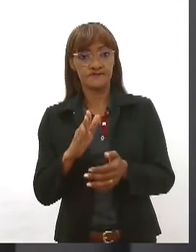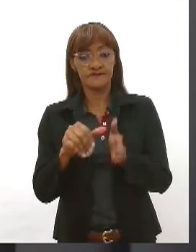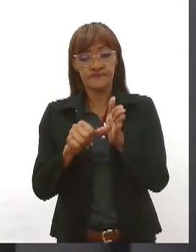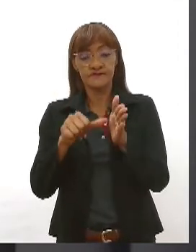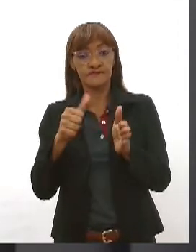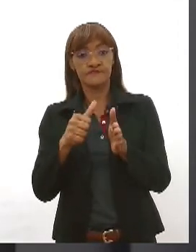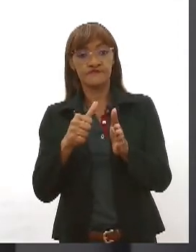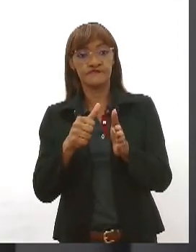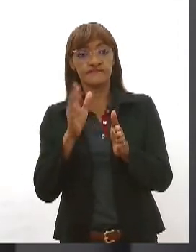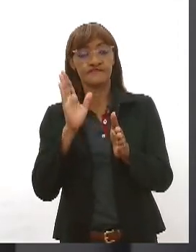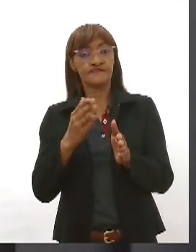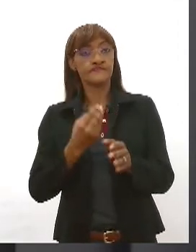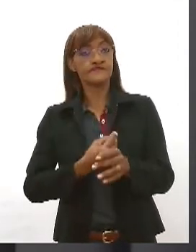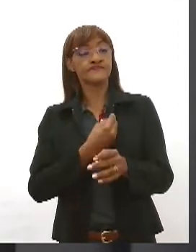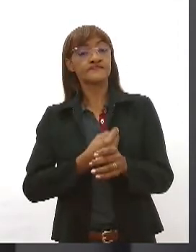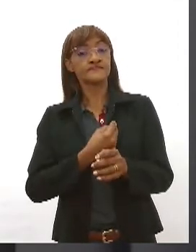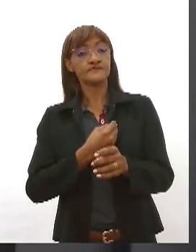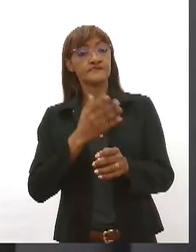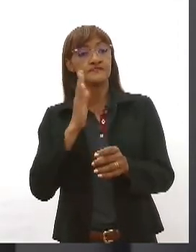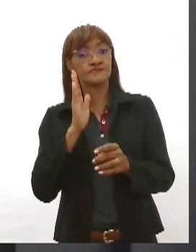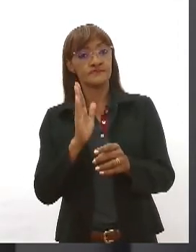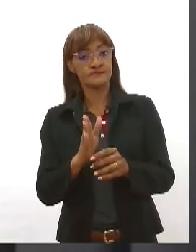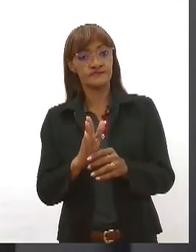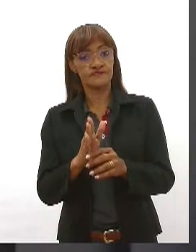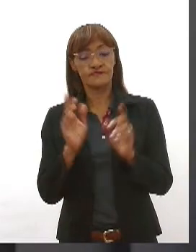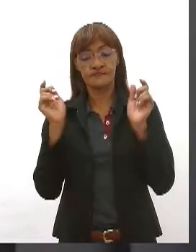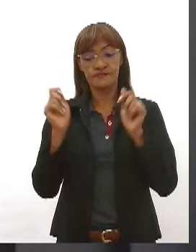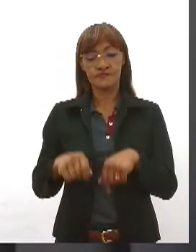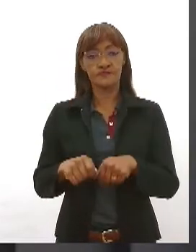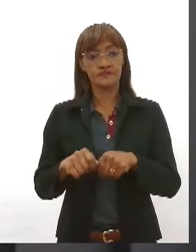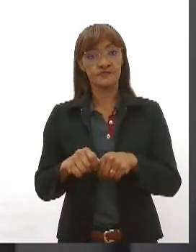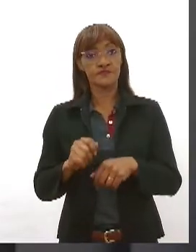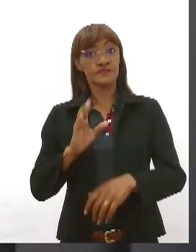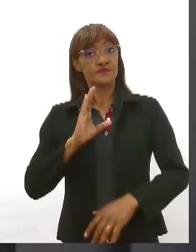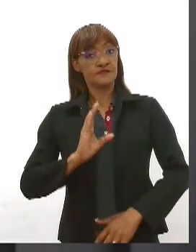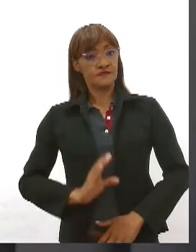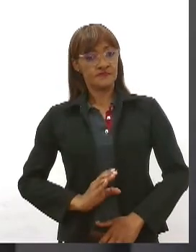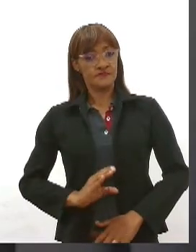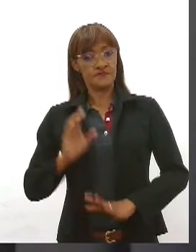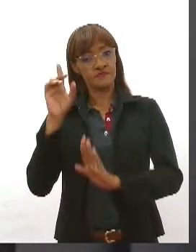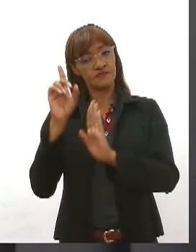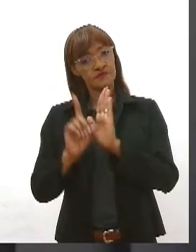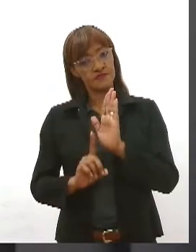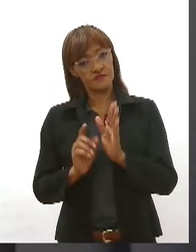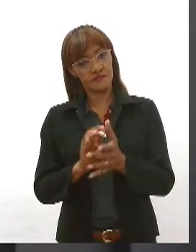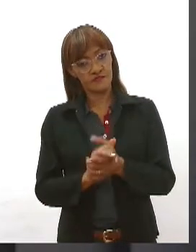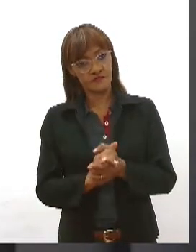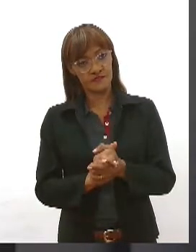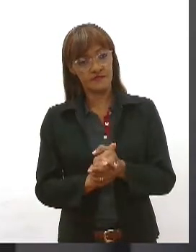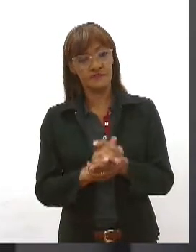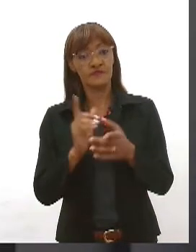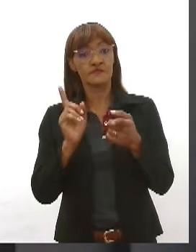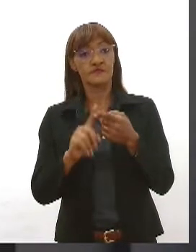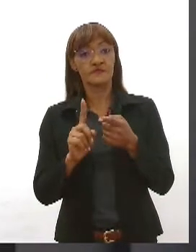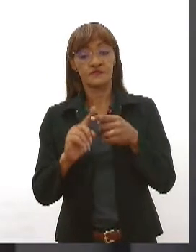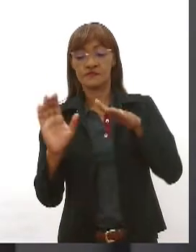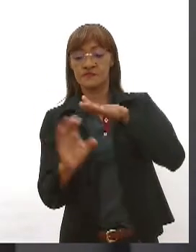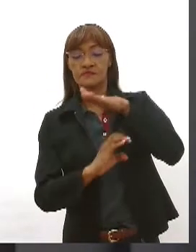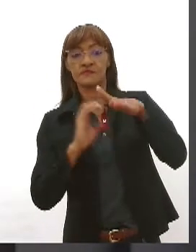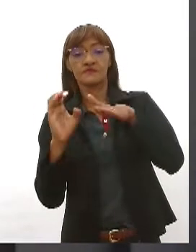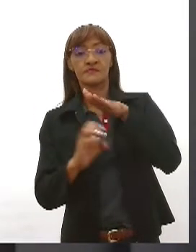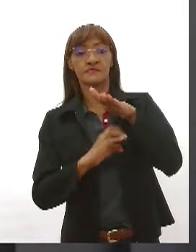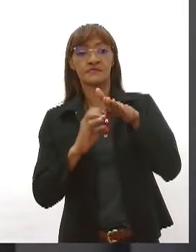recém-nascido e dar a ele a condição de cidadão de direitos. A Carmo Energy, empresa pertencente a um grupo